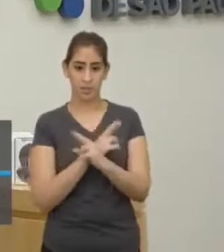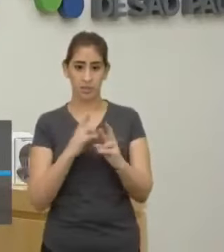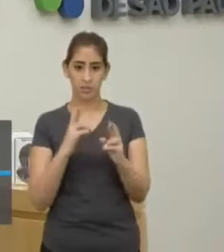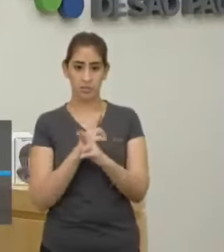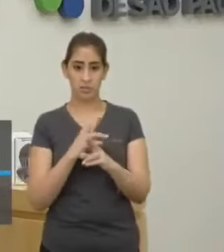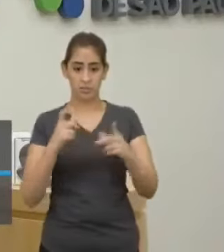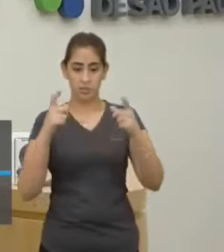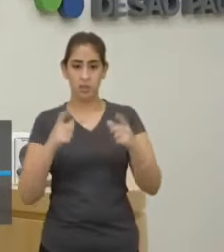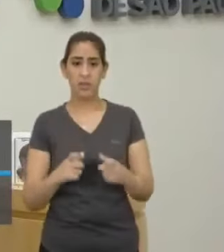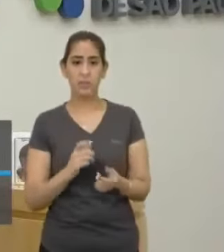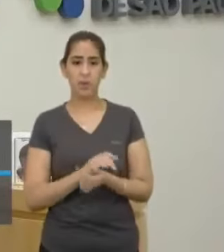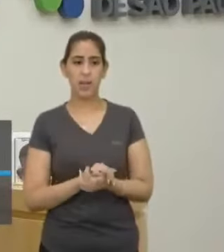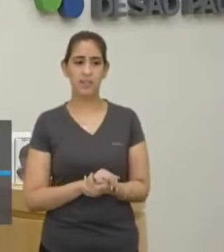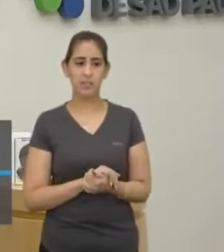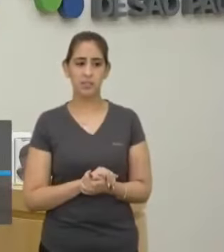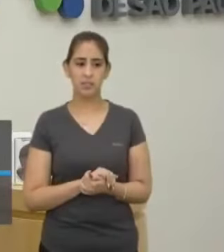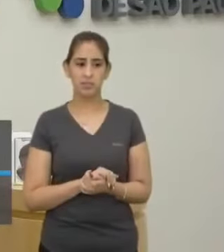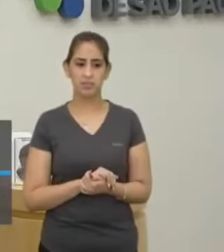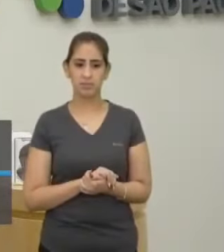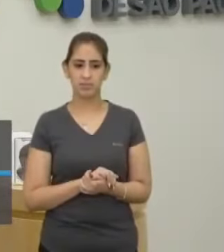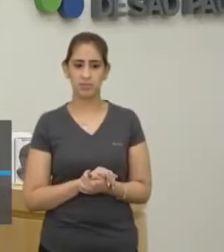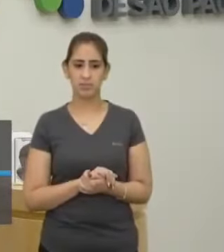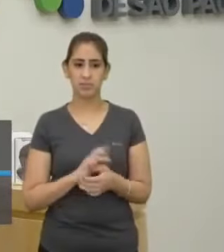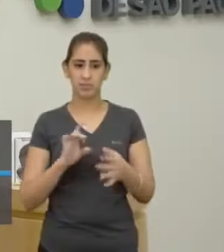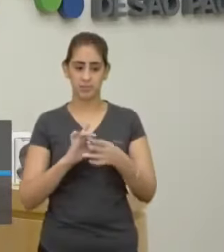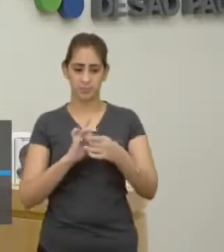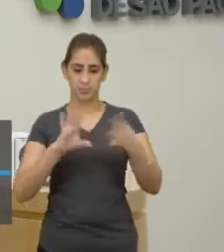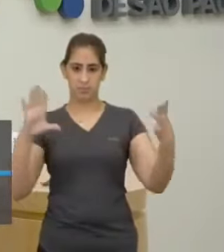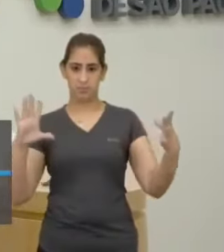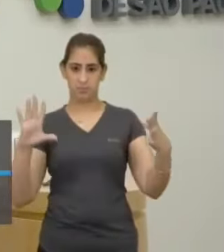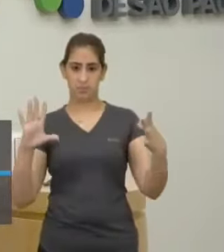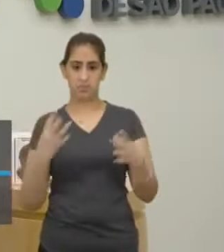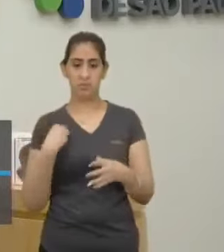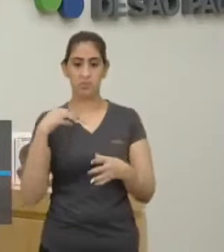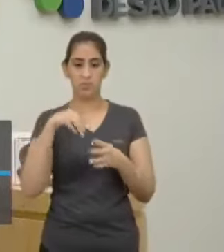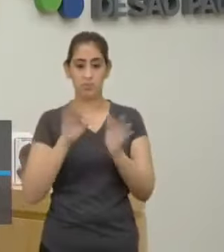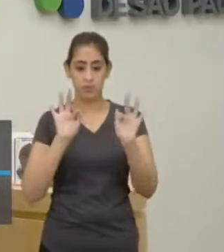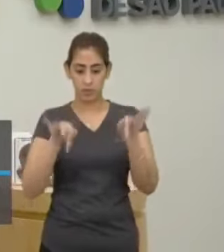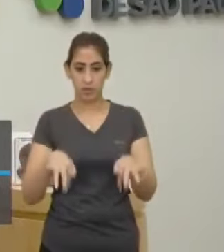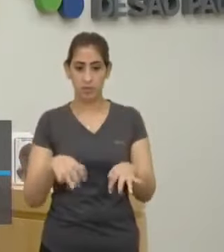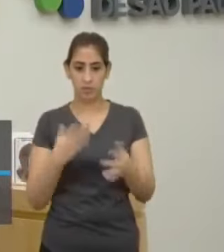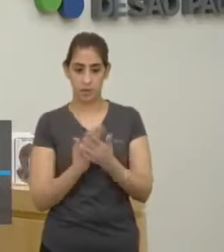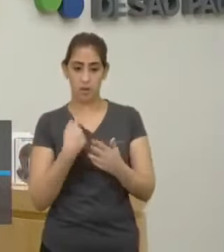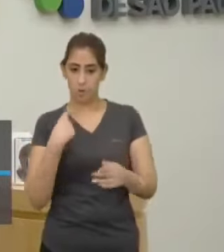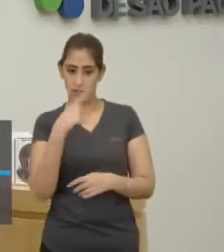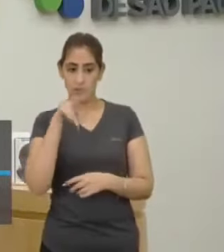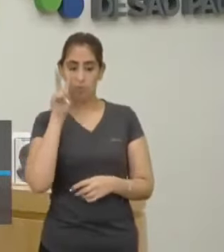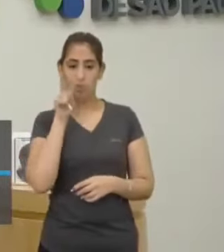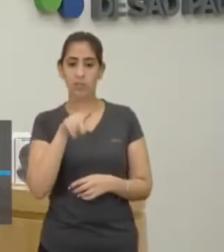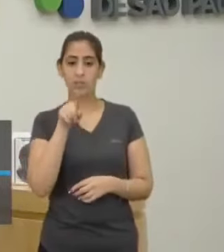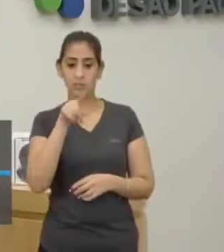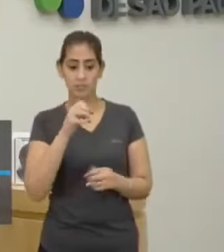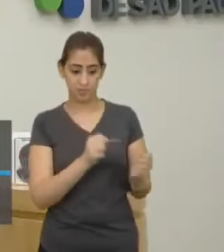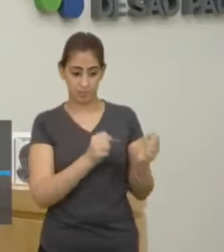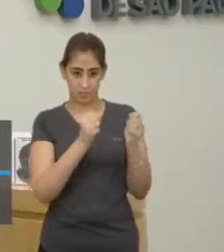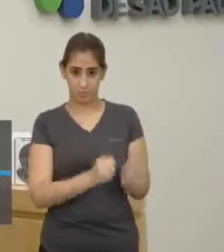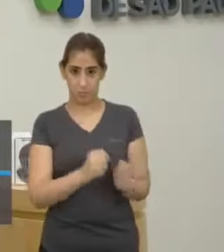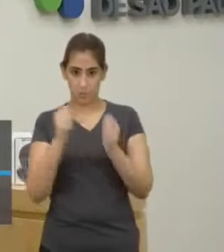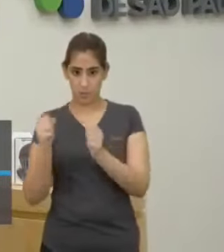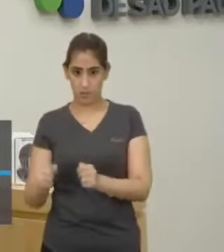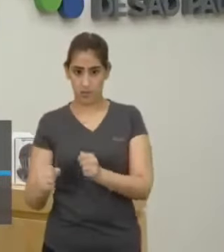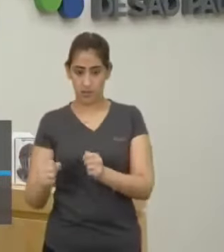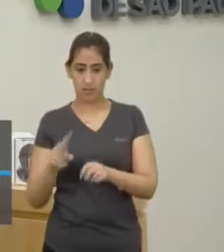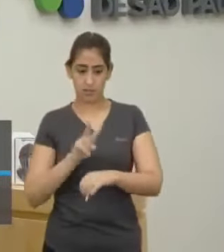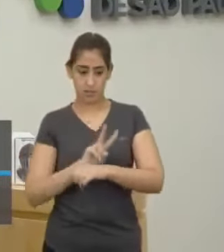Democrático de Direito Que é o que a gente vai ver no final da aula Mais essas forças de segurança Estarão focadas